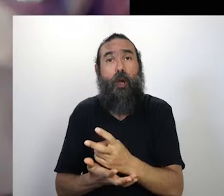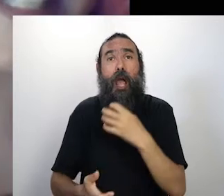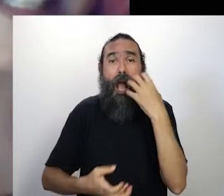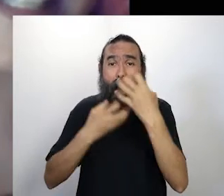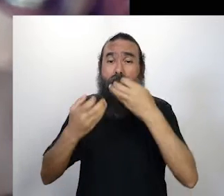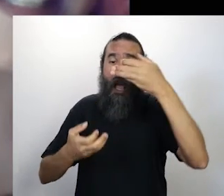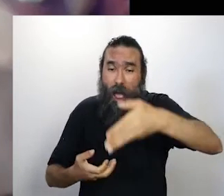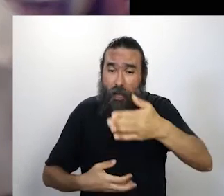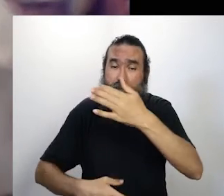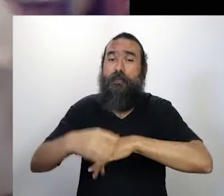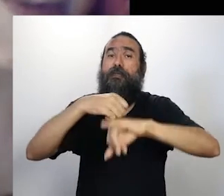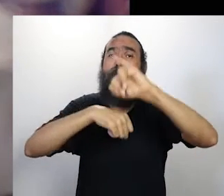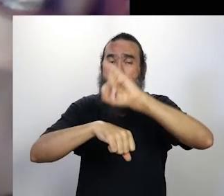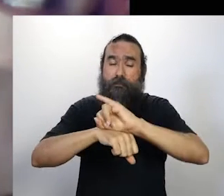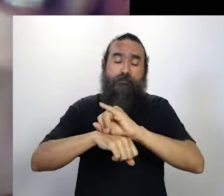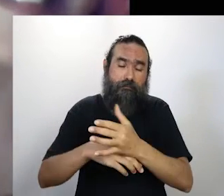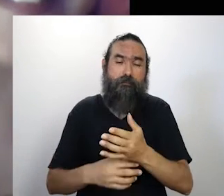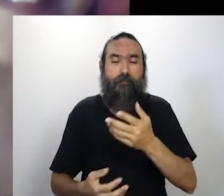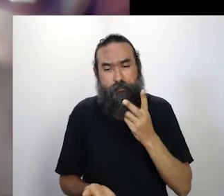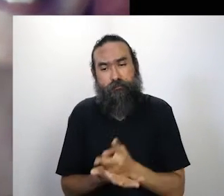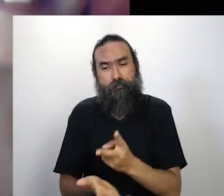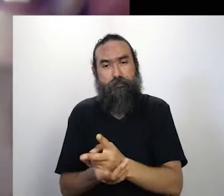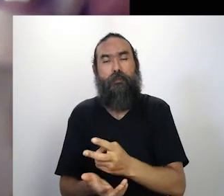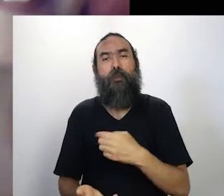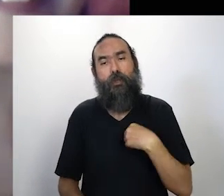tentado fazer nesses últimos meses.